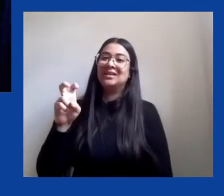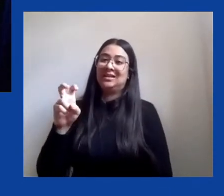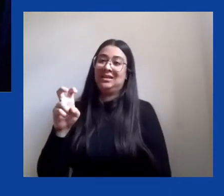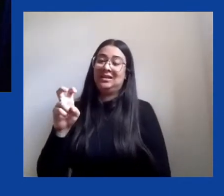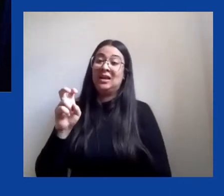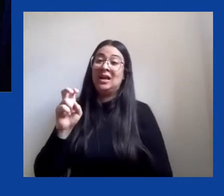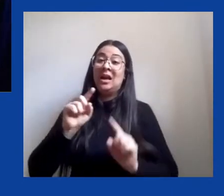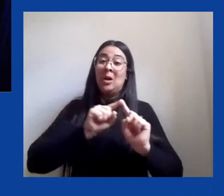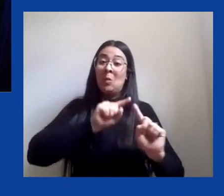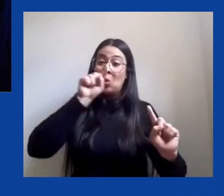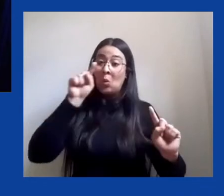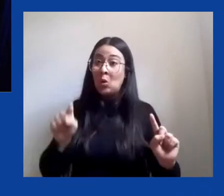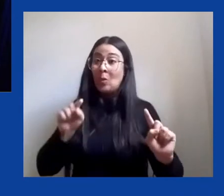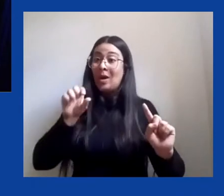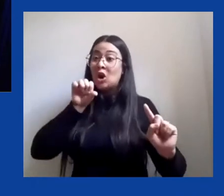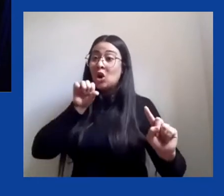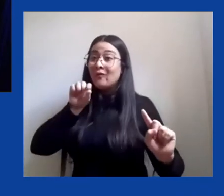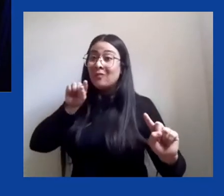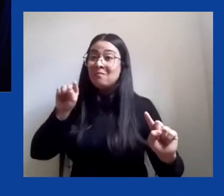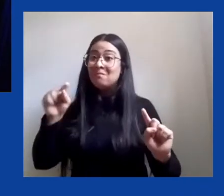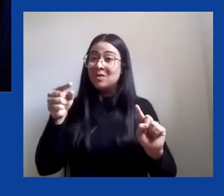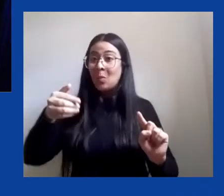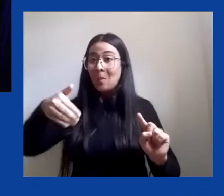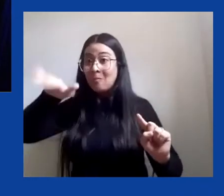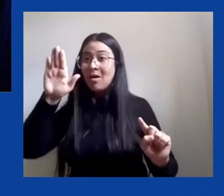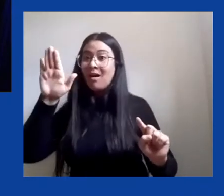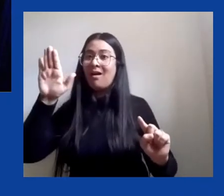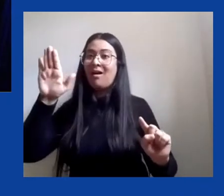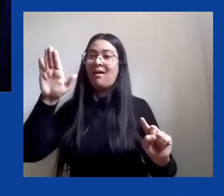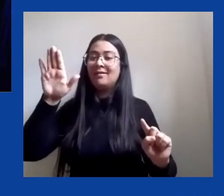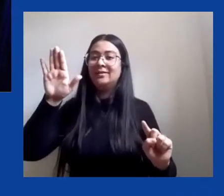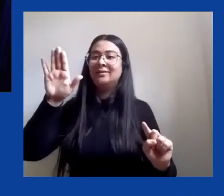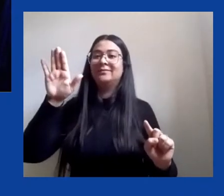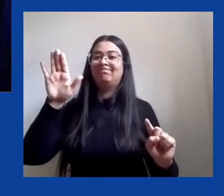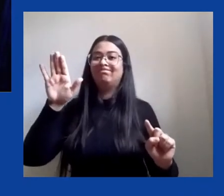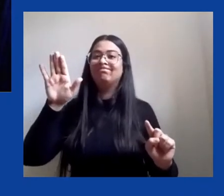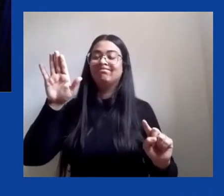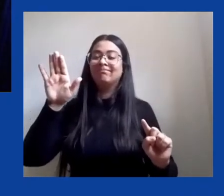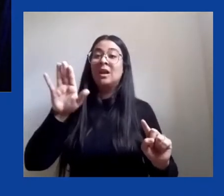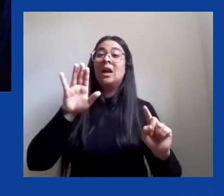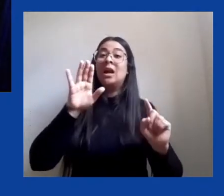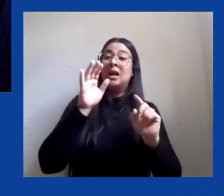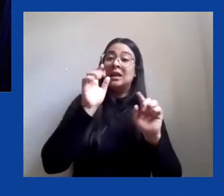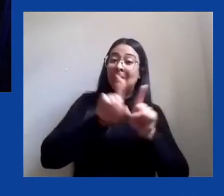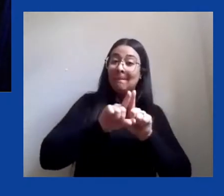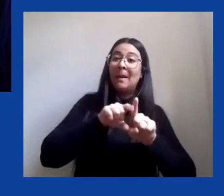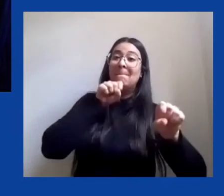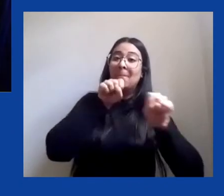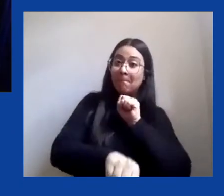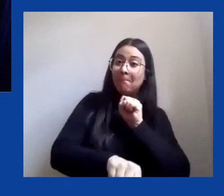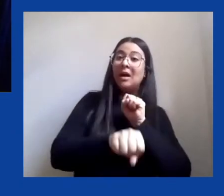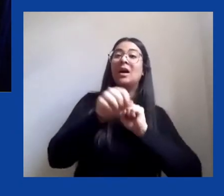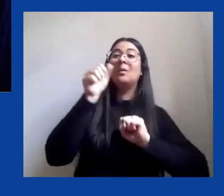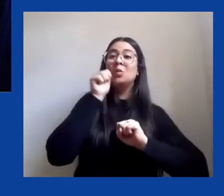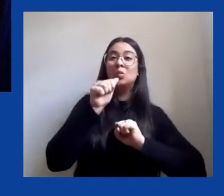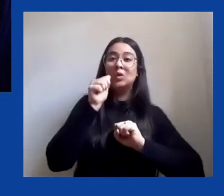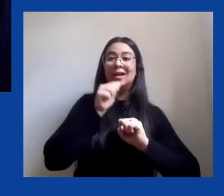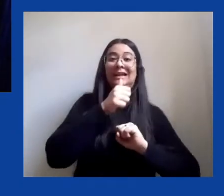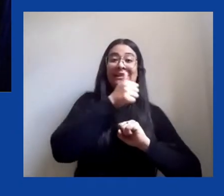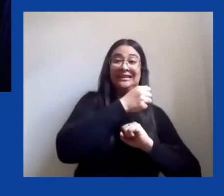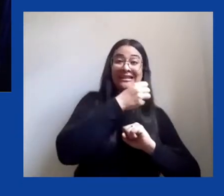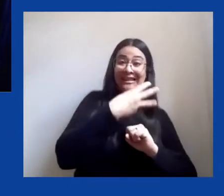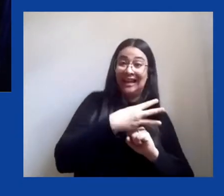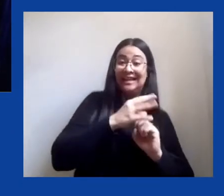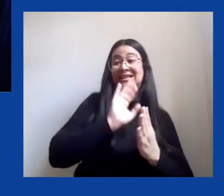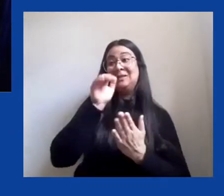casos. Casos de feminicídio subiram também de 13 para 19, ou seja, um aumento de